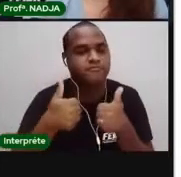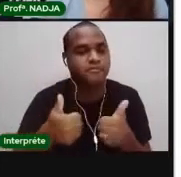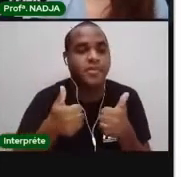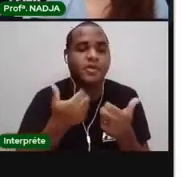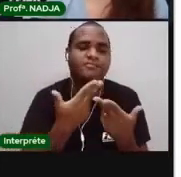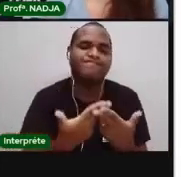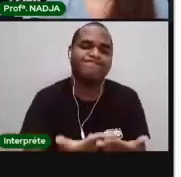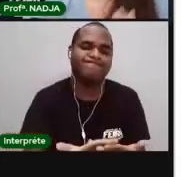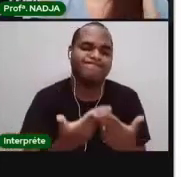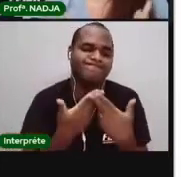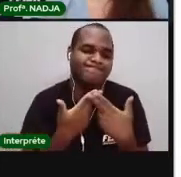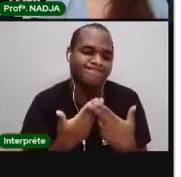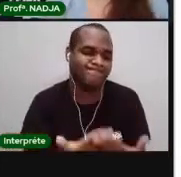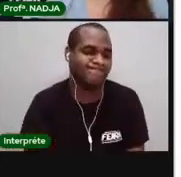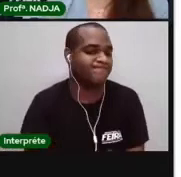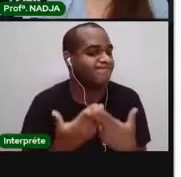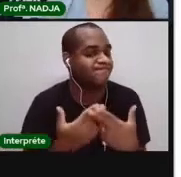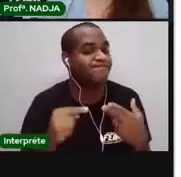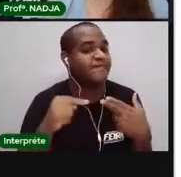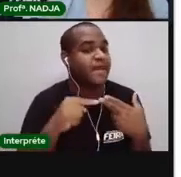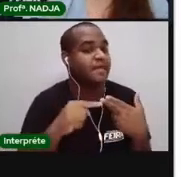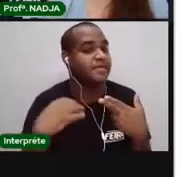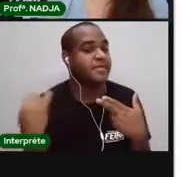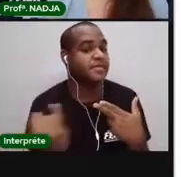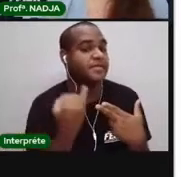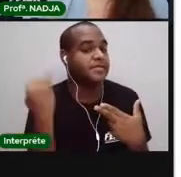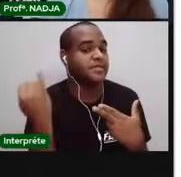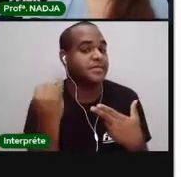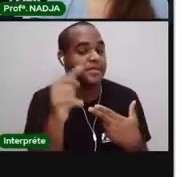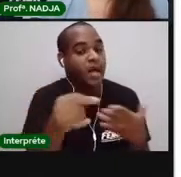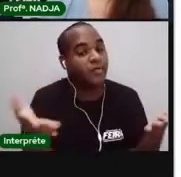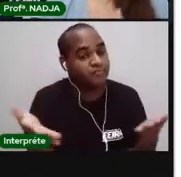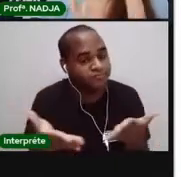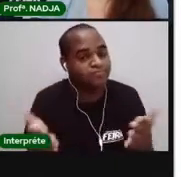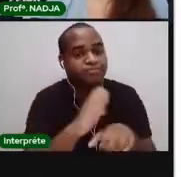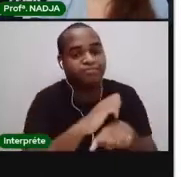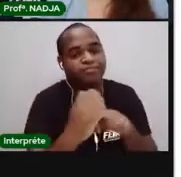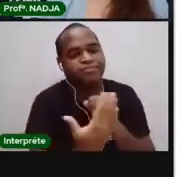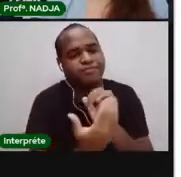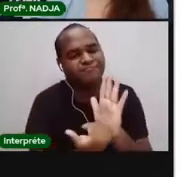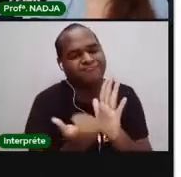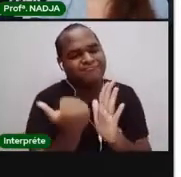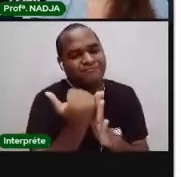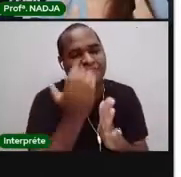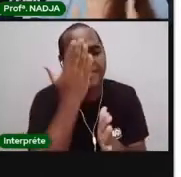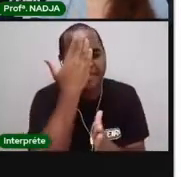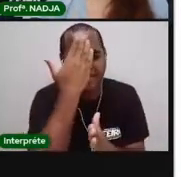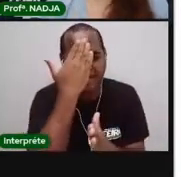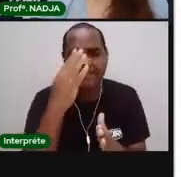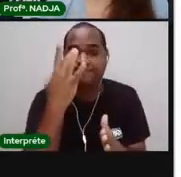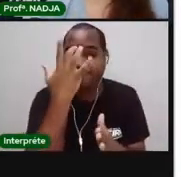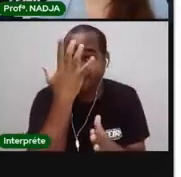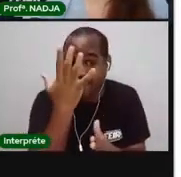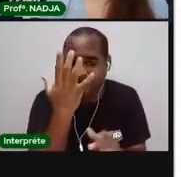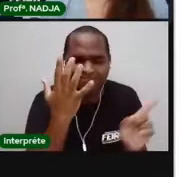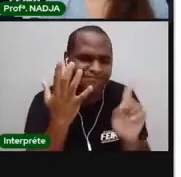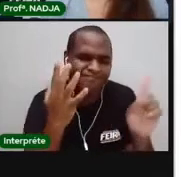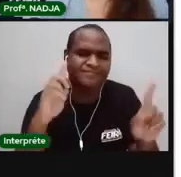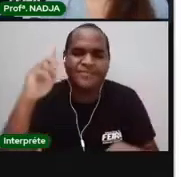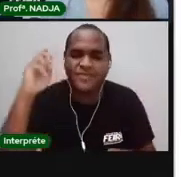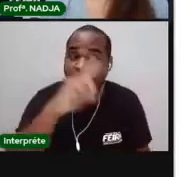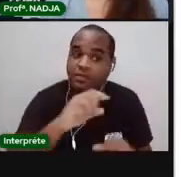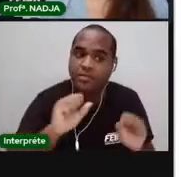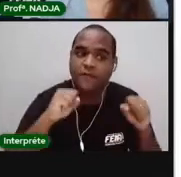Tenha paciência. Paciência nós precisamos muito nesse momento, porque não está fácil. Mas se a gente se unir, a gente vai